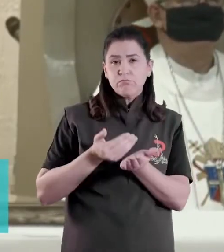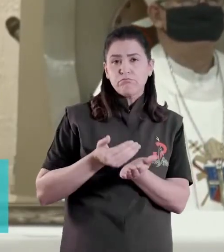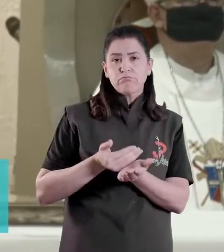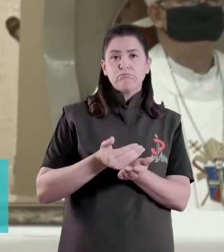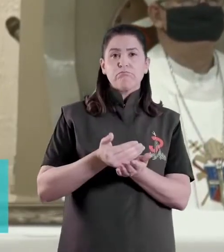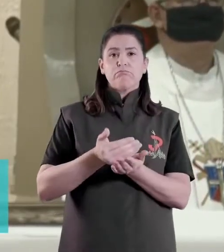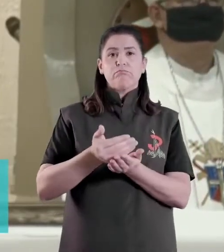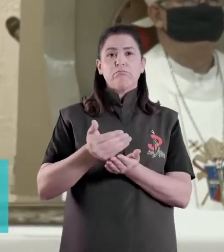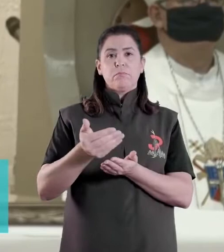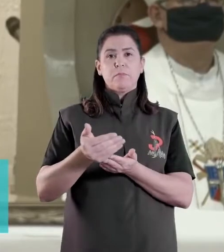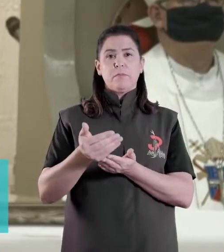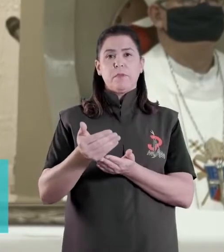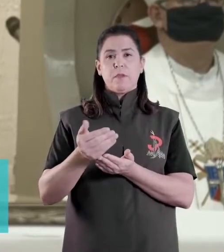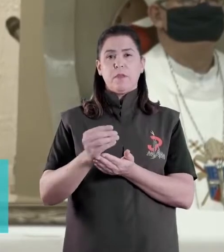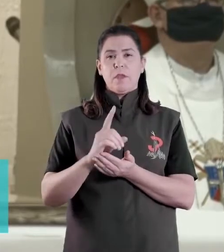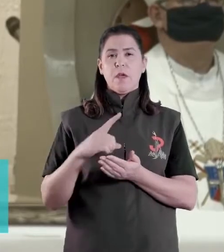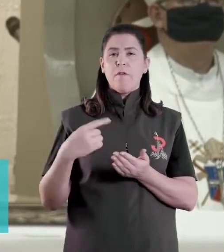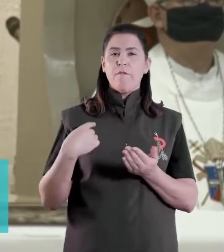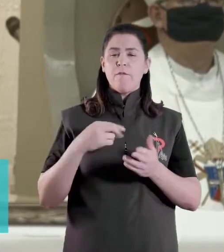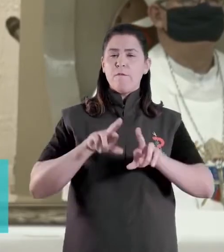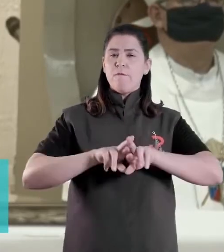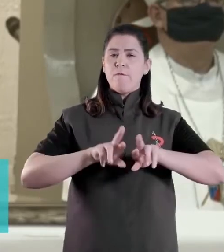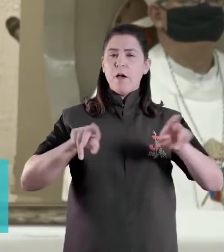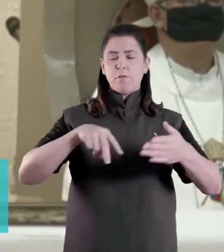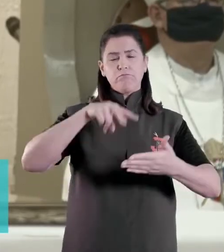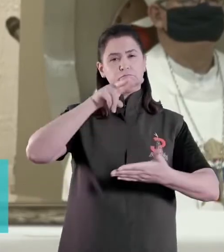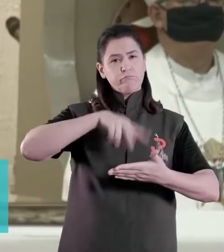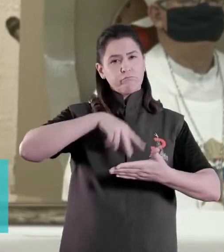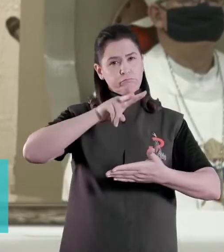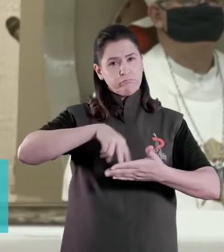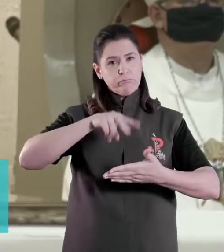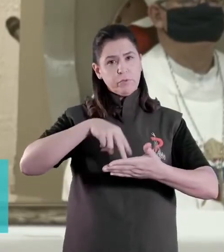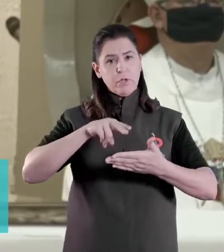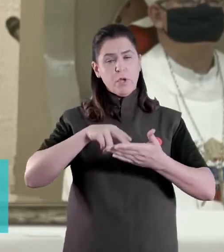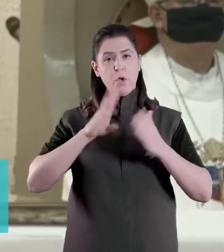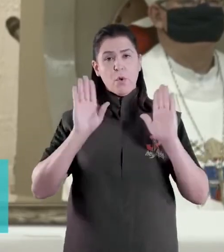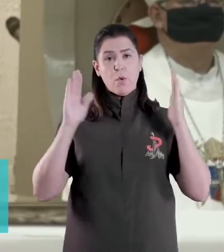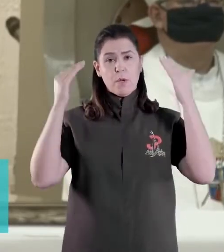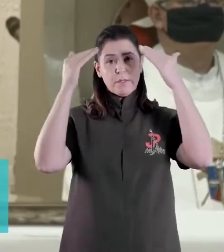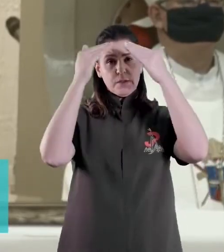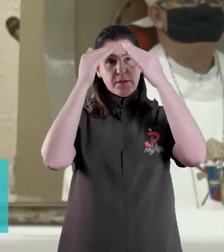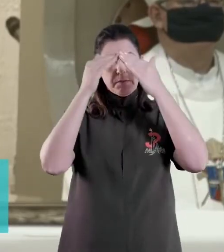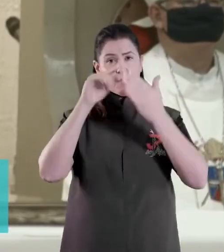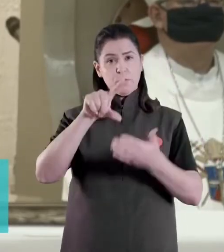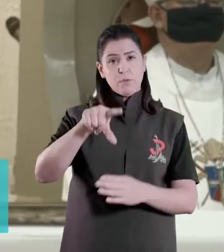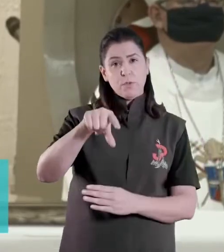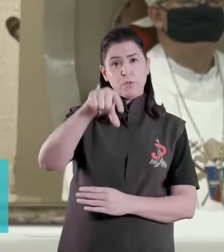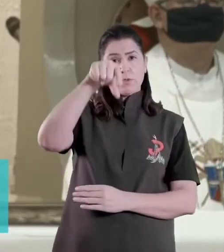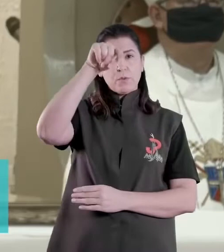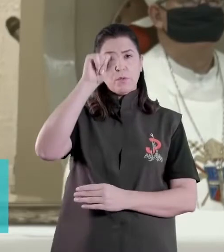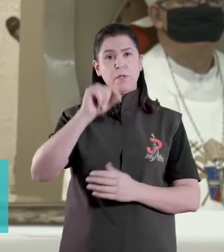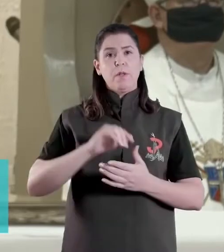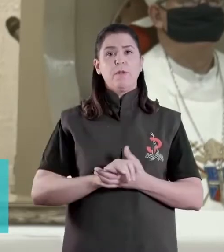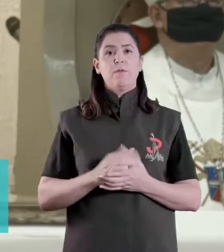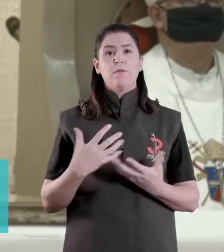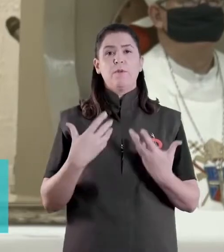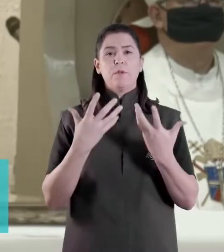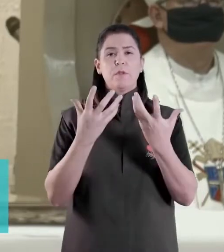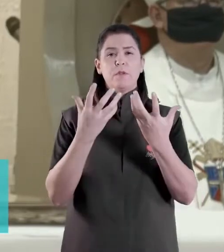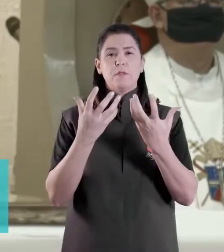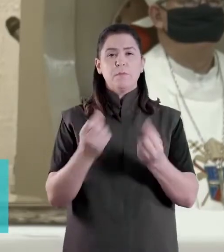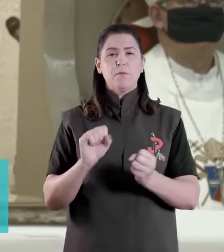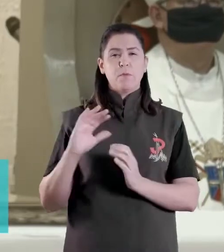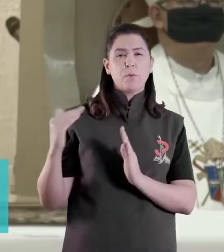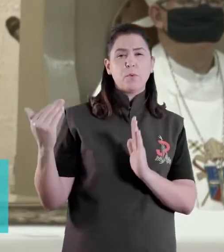Revestido das vestes litúrgicas, o Arcebispo Eleito foi precedido no Presbitério pelos Senhores